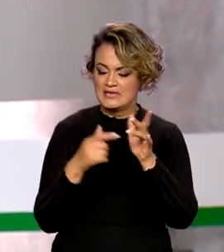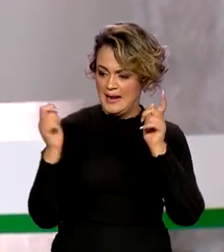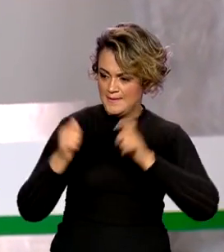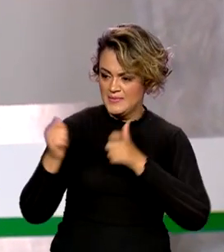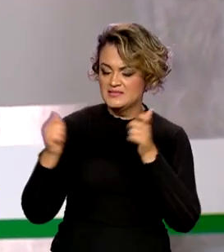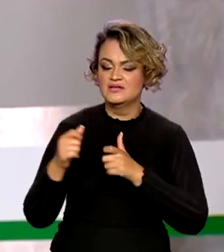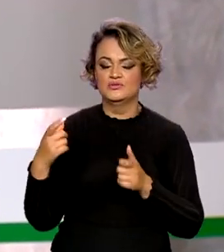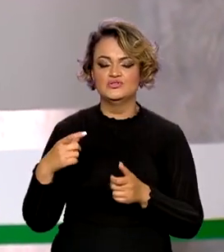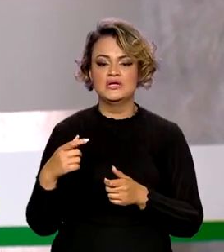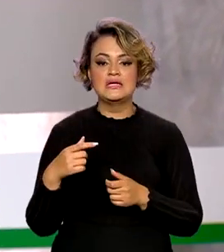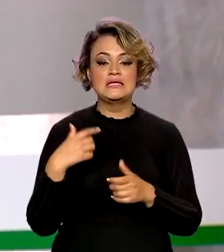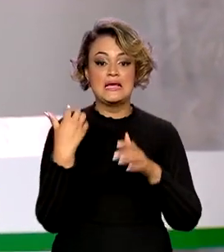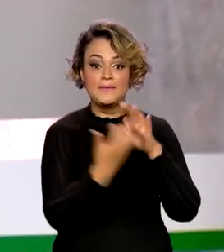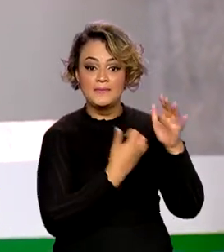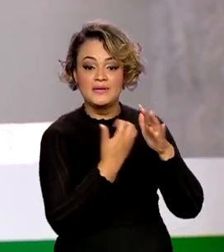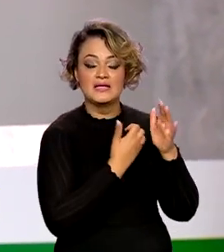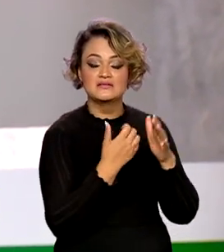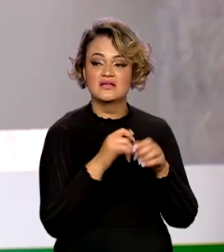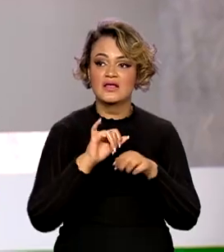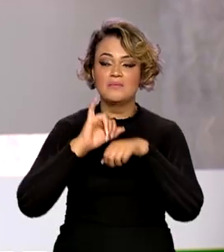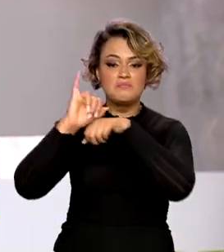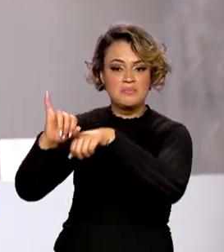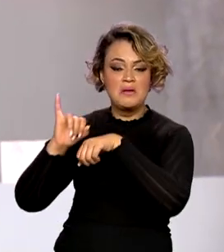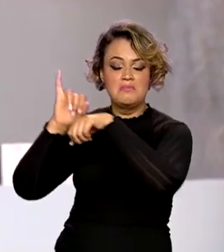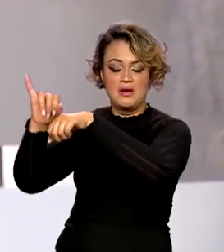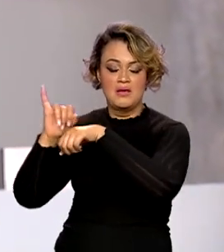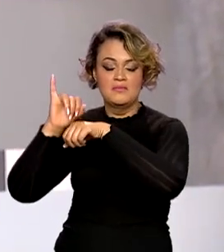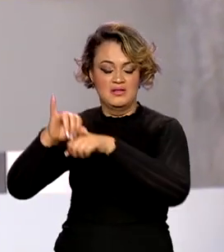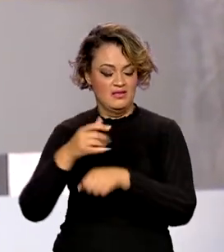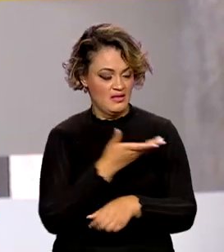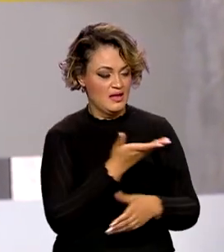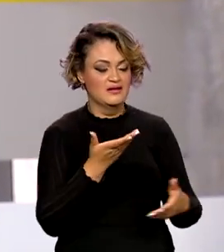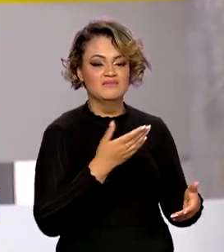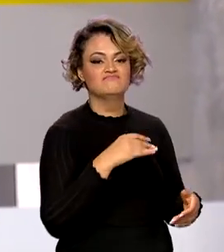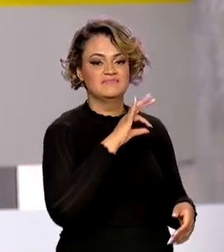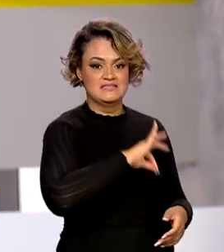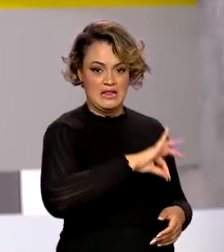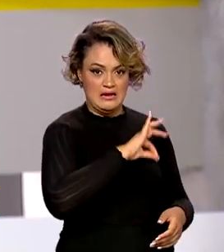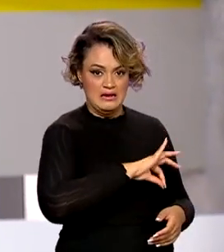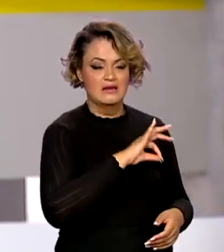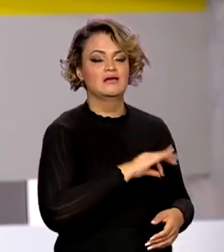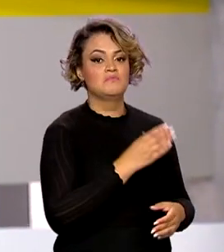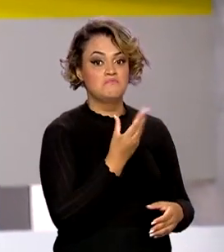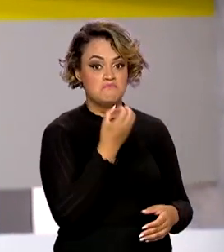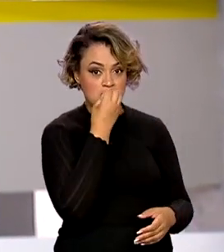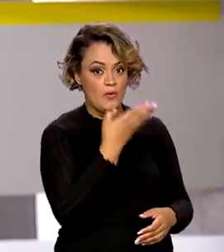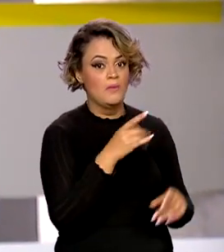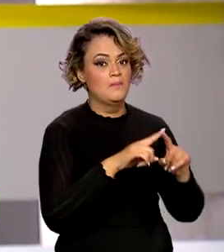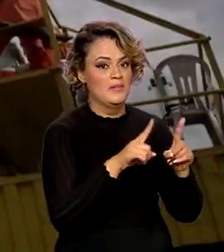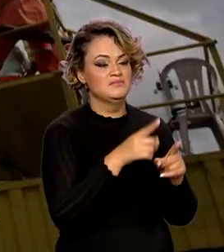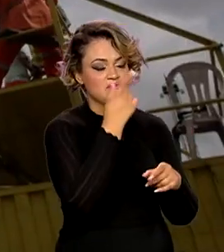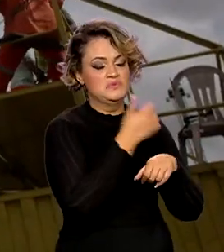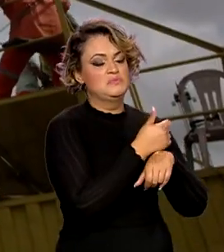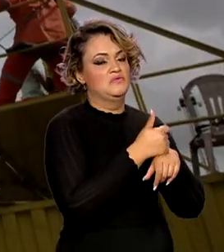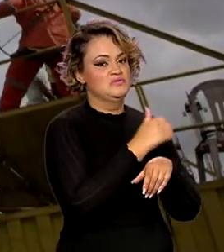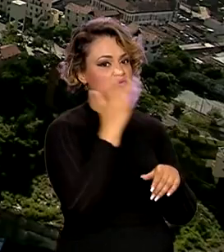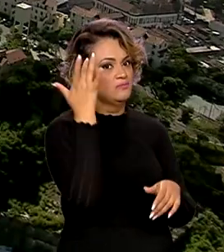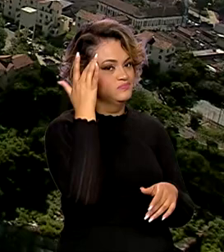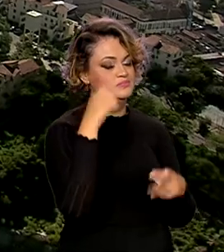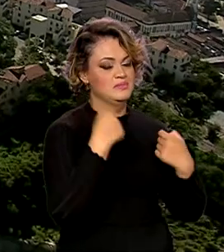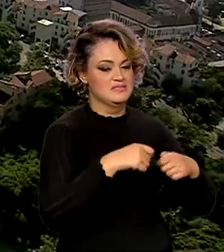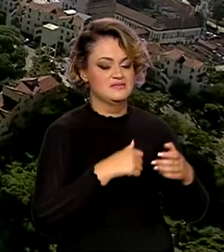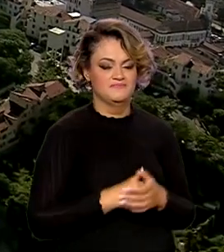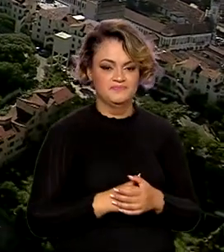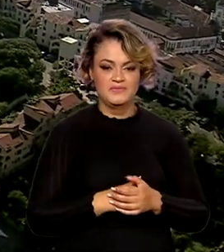e revela que empresas que exportam pagam maiores salários e exigem mais especialização. Menos de